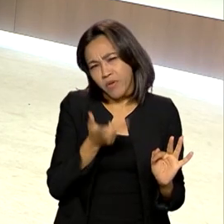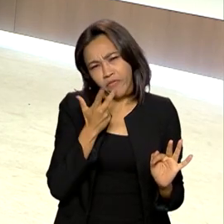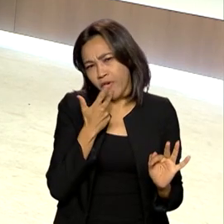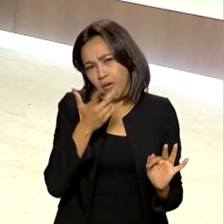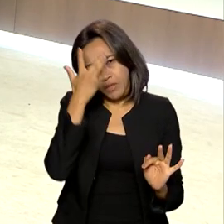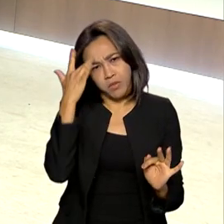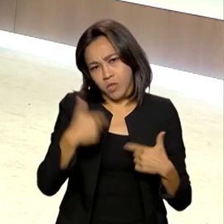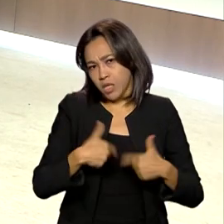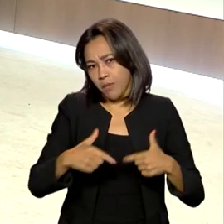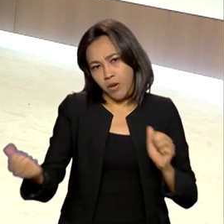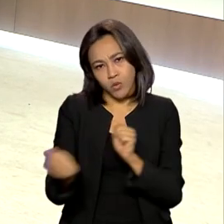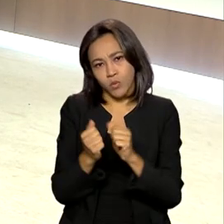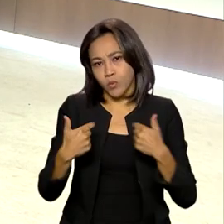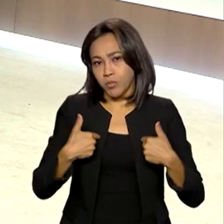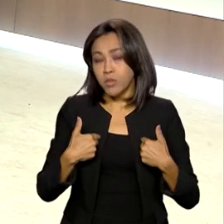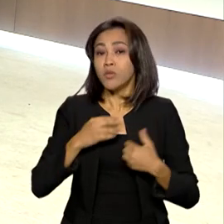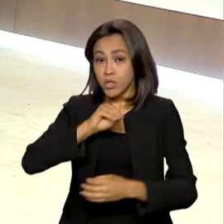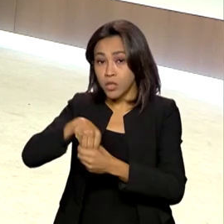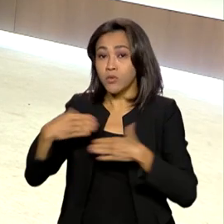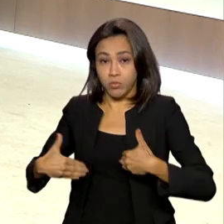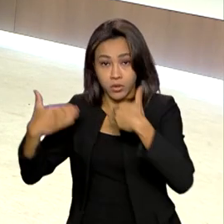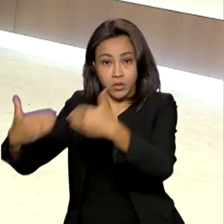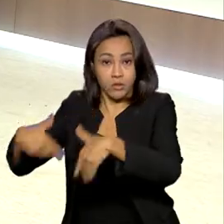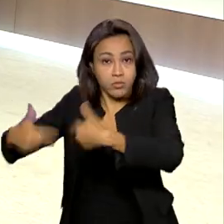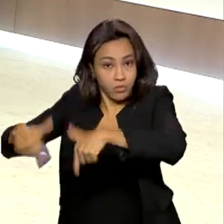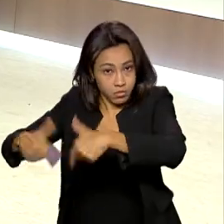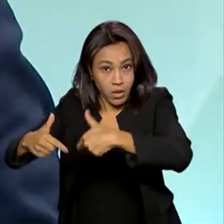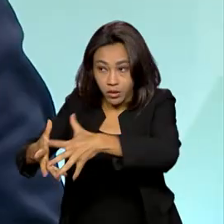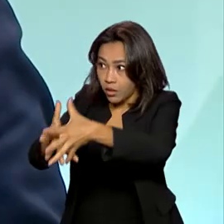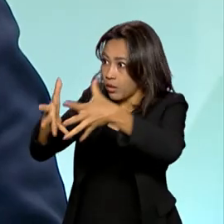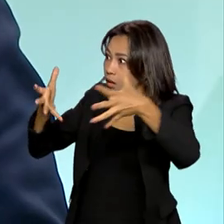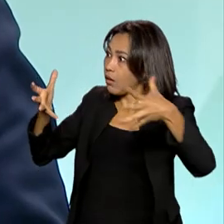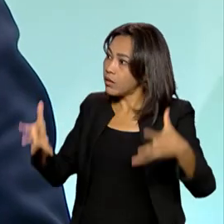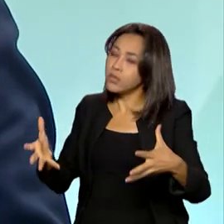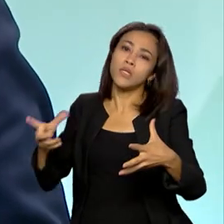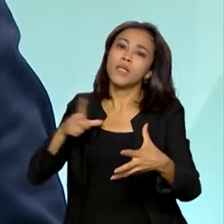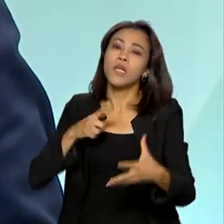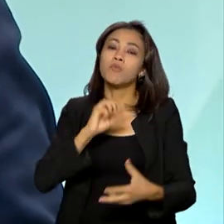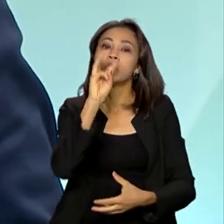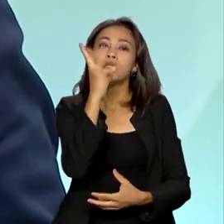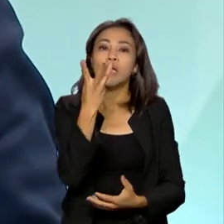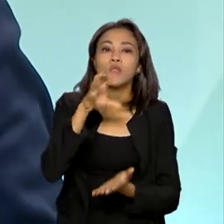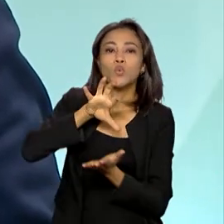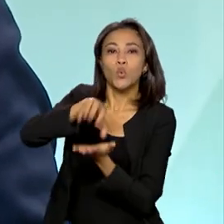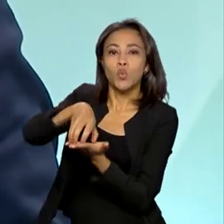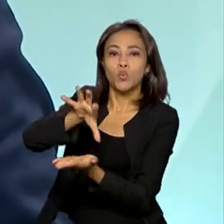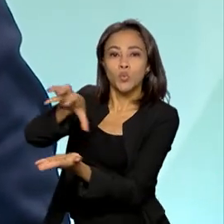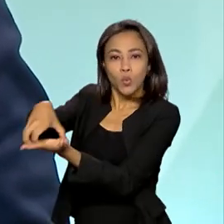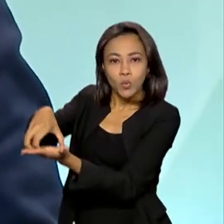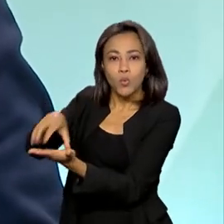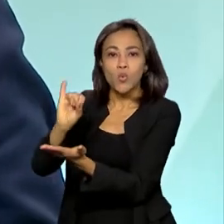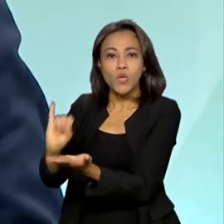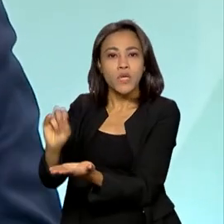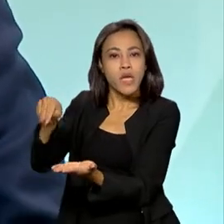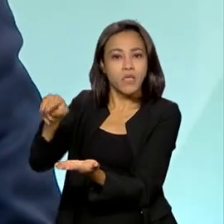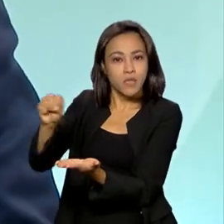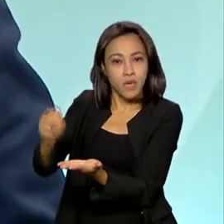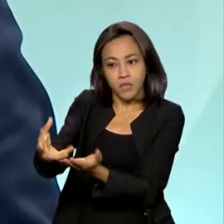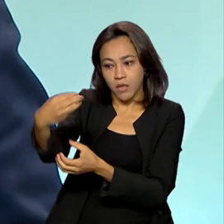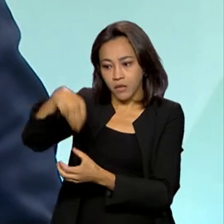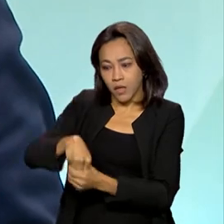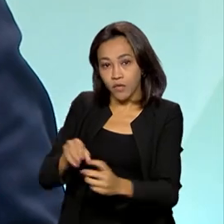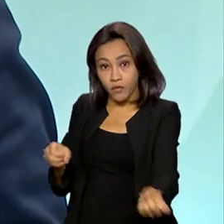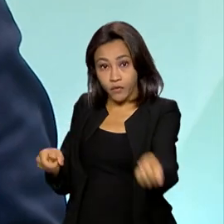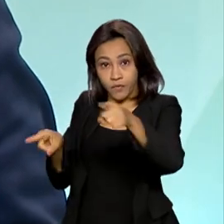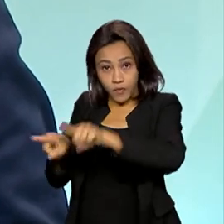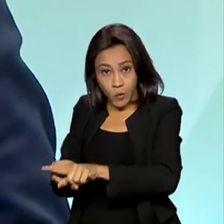trabalho e o Ministério do Trabalho e Previdência é bastante grande. Nós temos lá três autarquias, uma delas o INSS, que tem cerca de